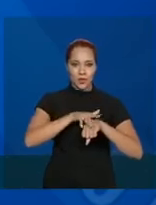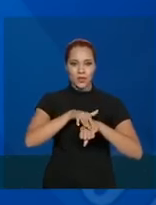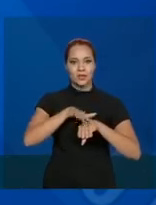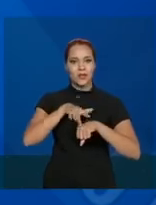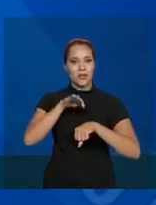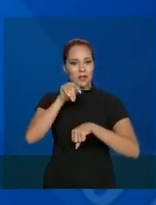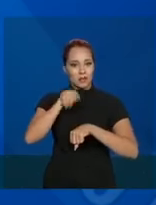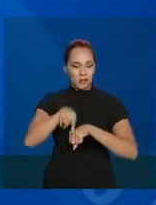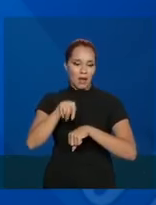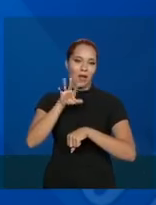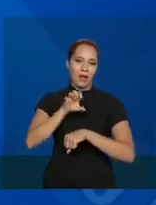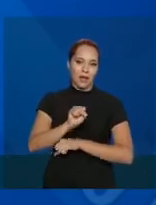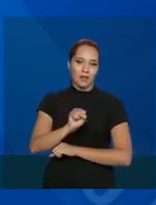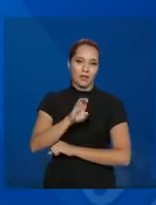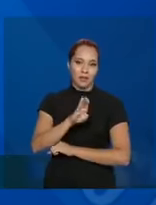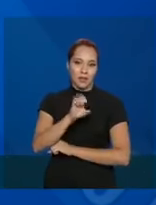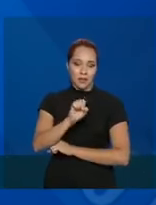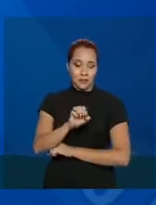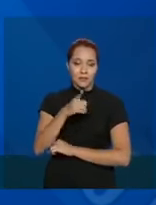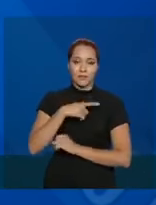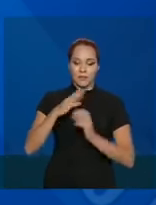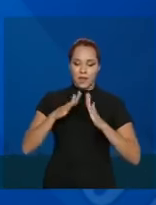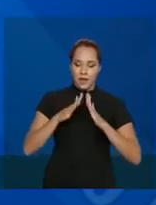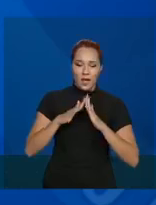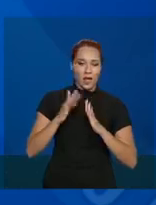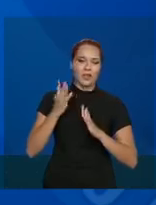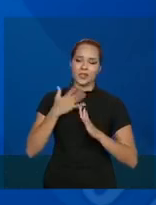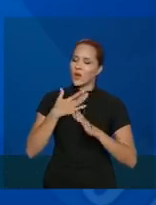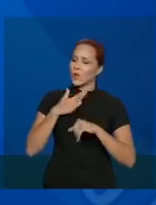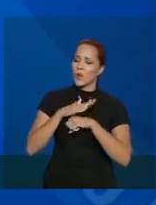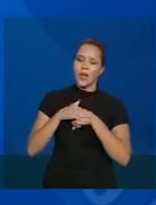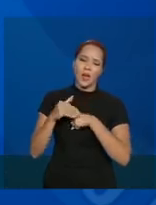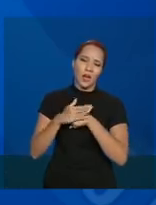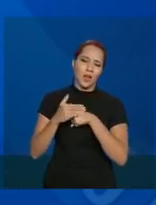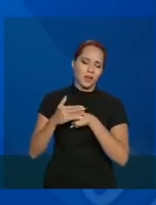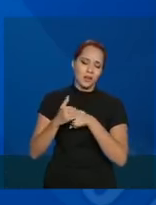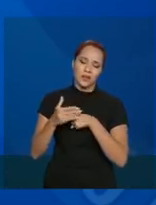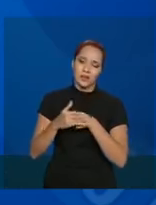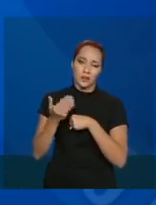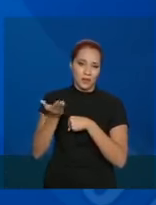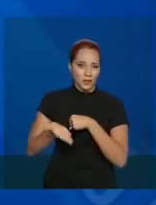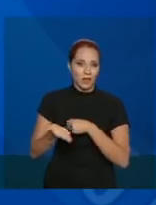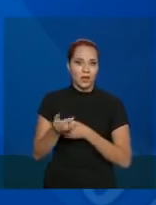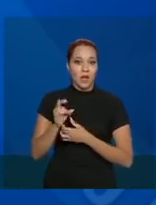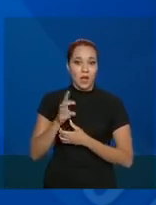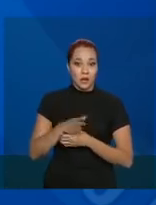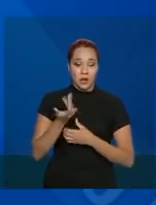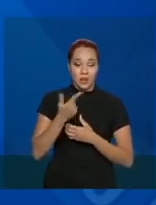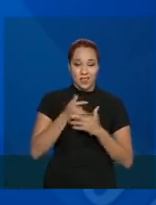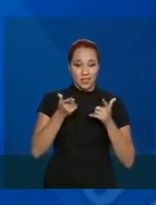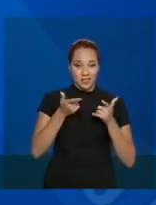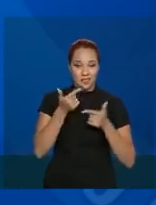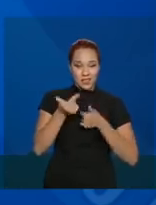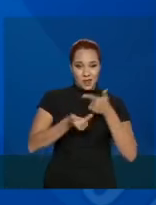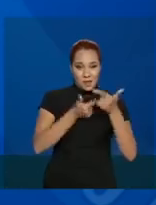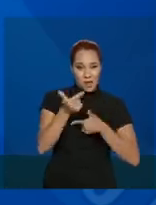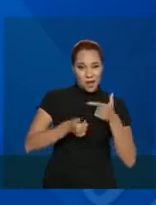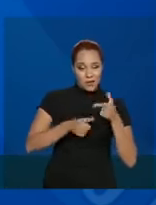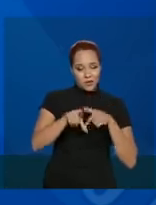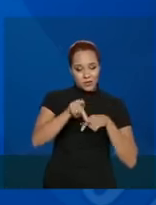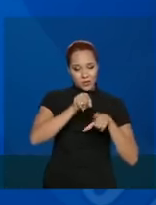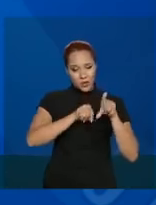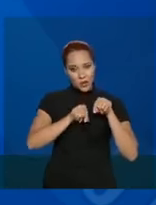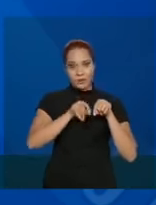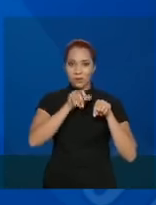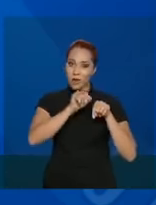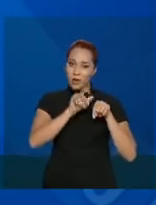SVS e a minha casa eu tenho um carinho imenso. Agora, os cargos eletivos, eles são passageiros e desta